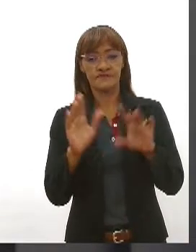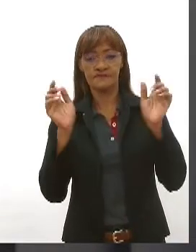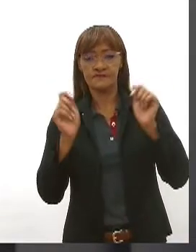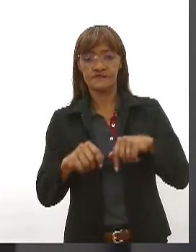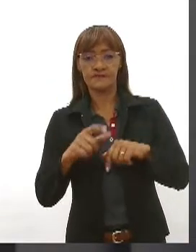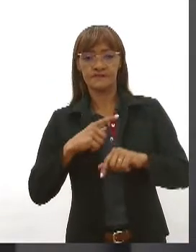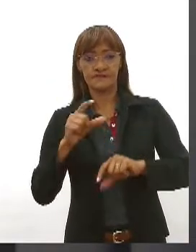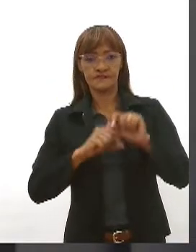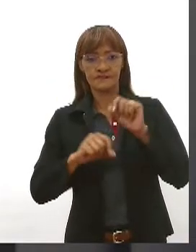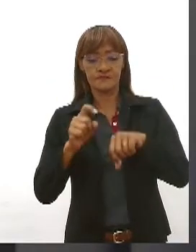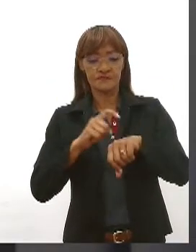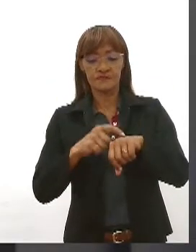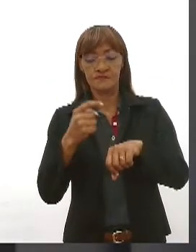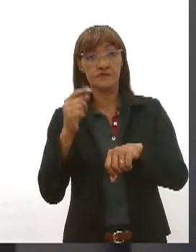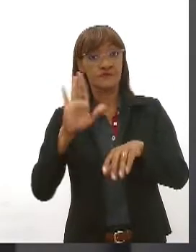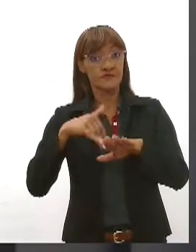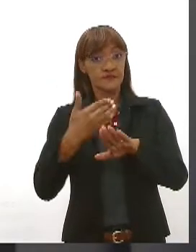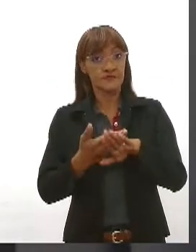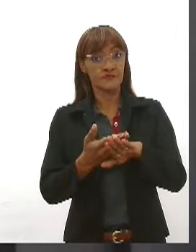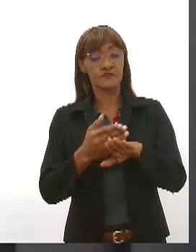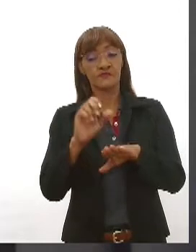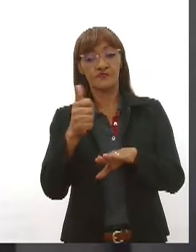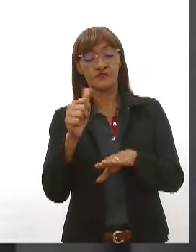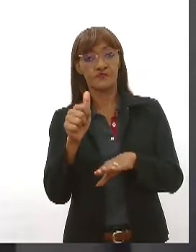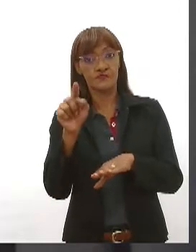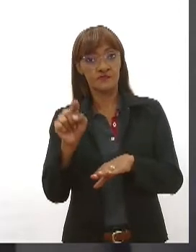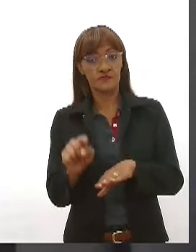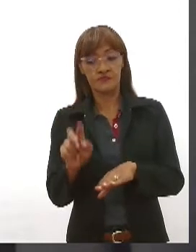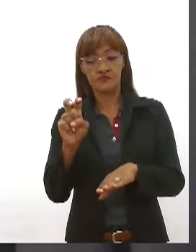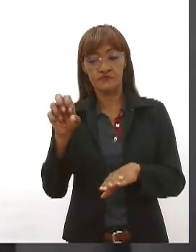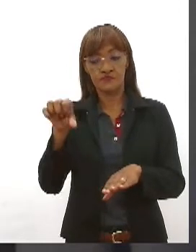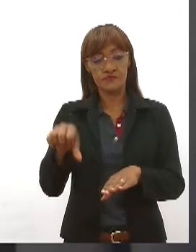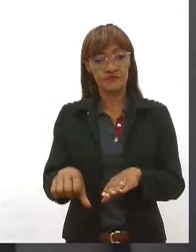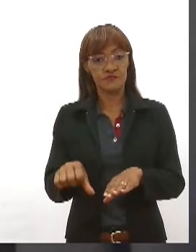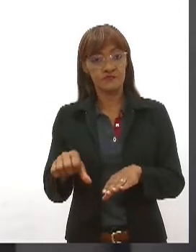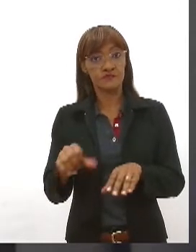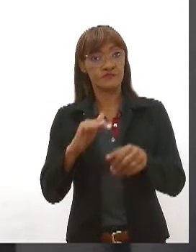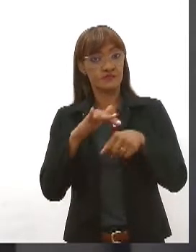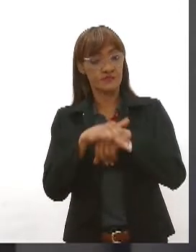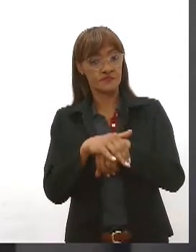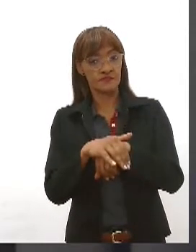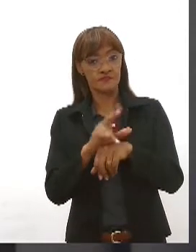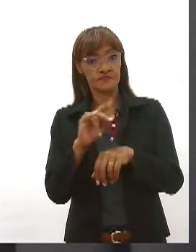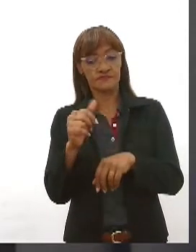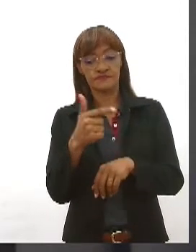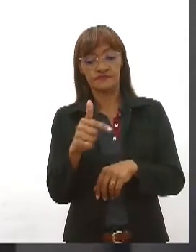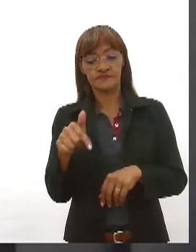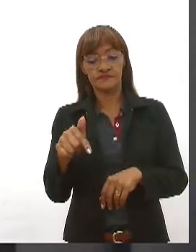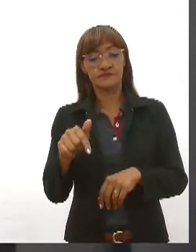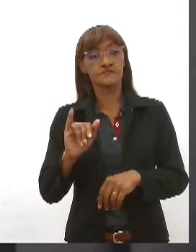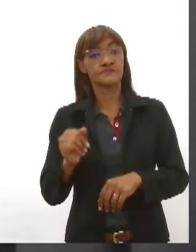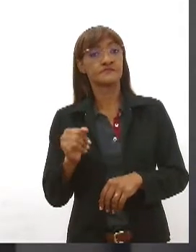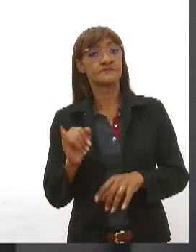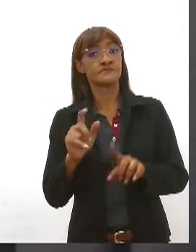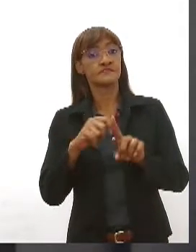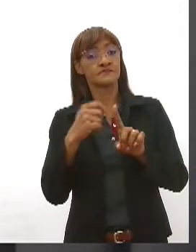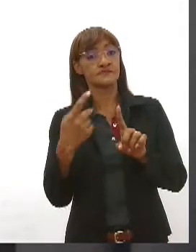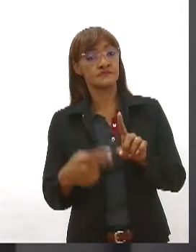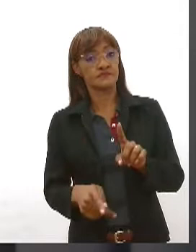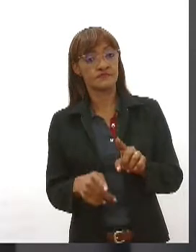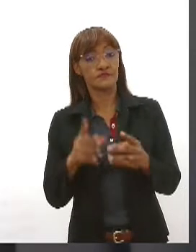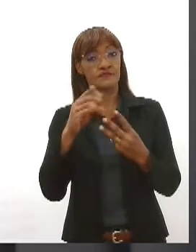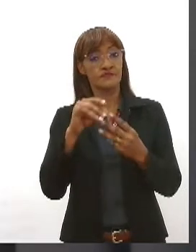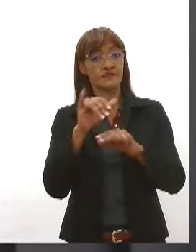horas e 59 minutos do dia 27 de janeiro. A UFS informou ainda que o processo seletivo para a